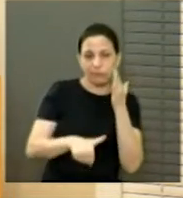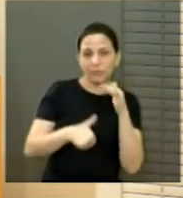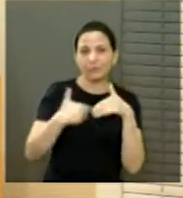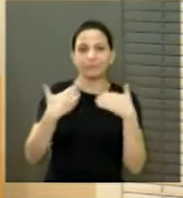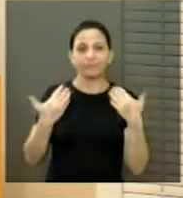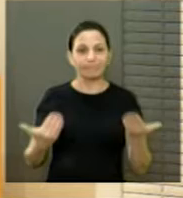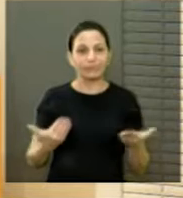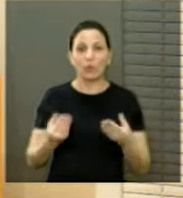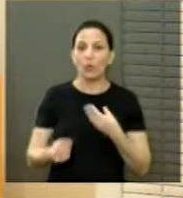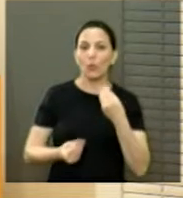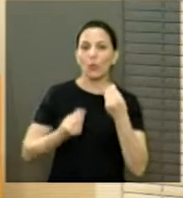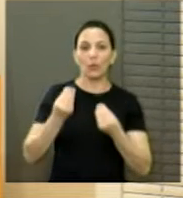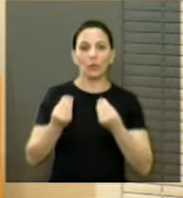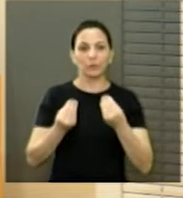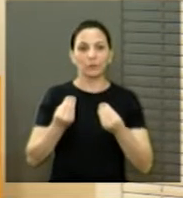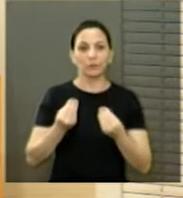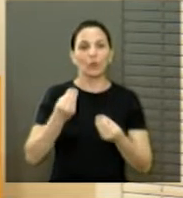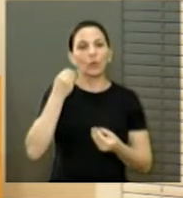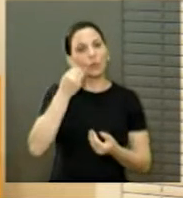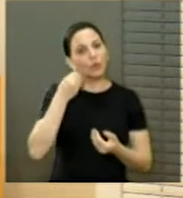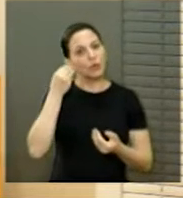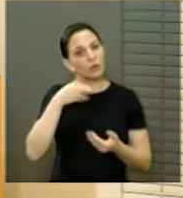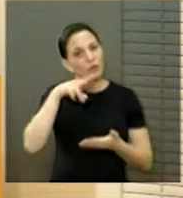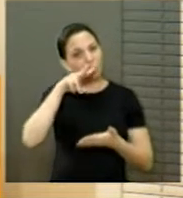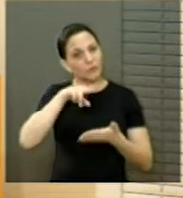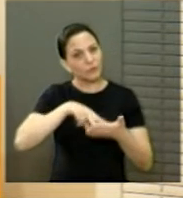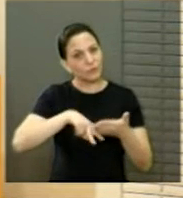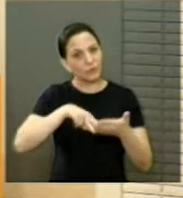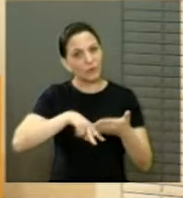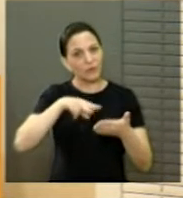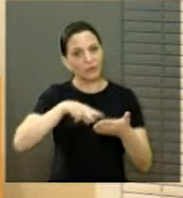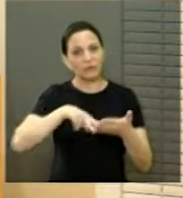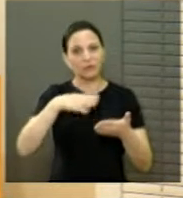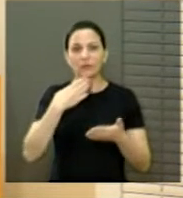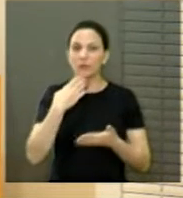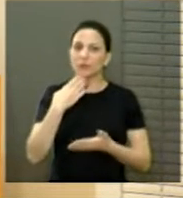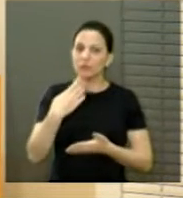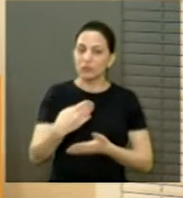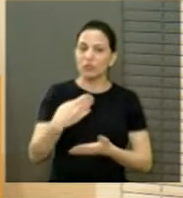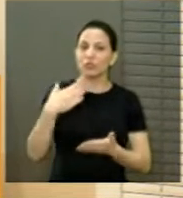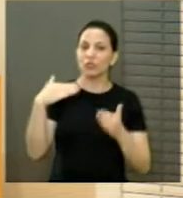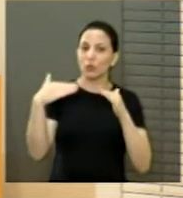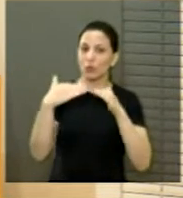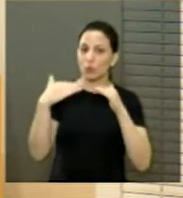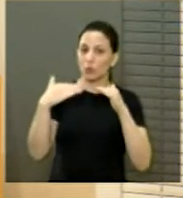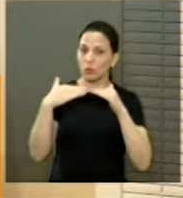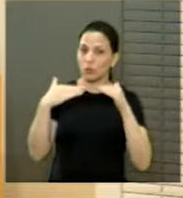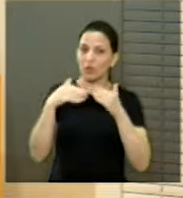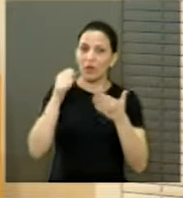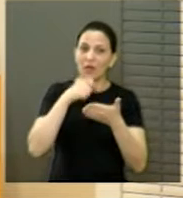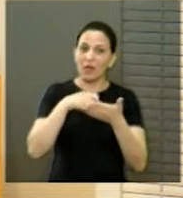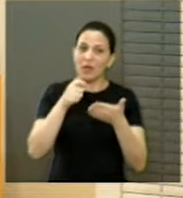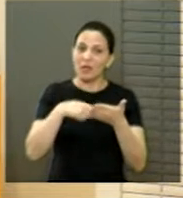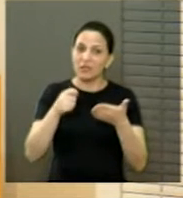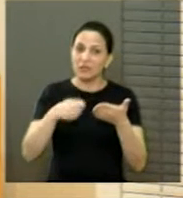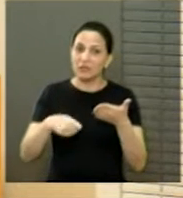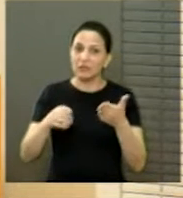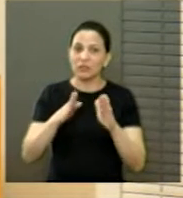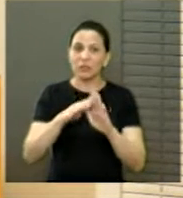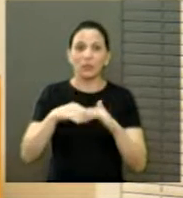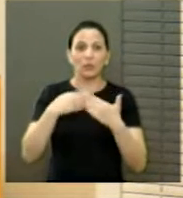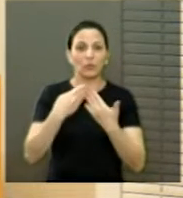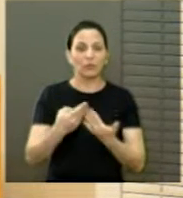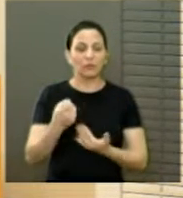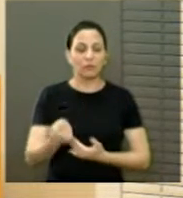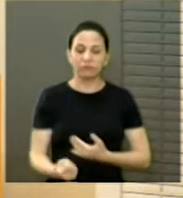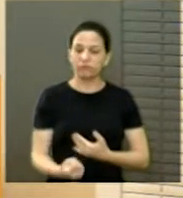Então, no momento oportuno que for lido o requerimento, eu vou pedir para que quem estiver de acordo também assine e endosse esse requerimento, que seria